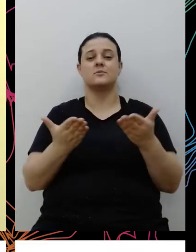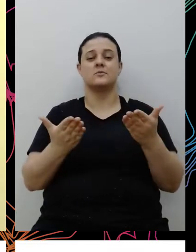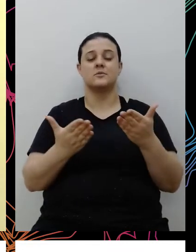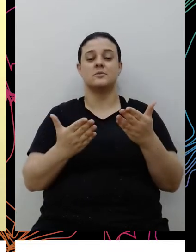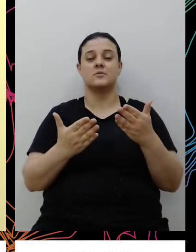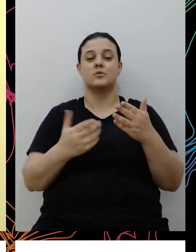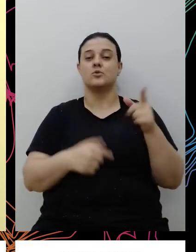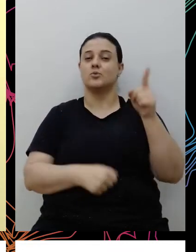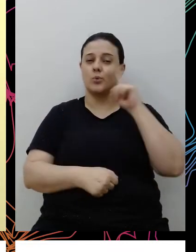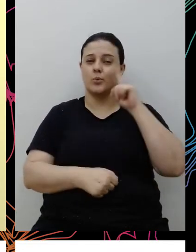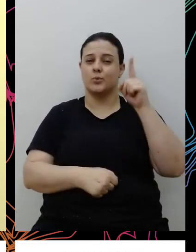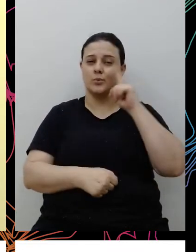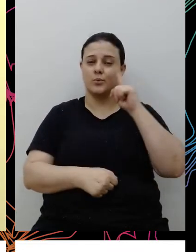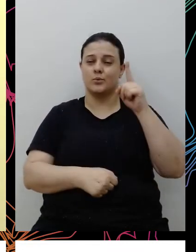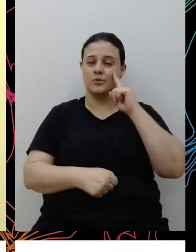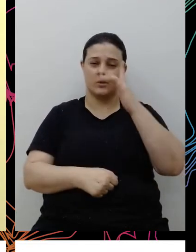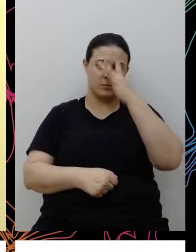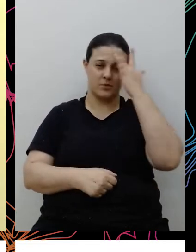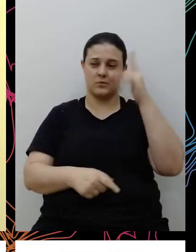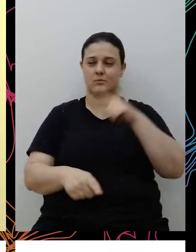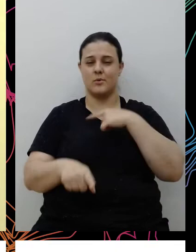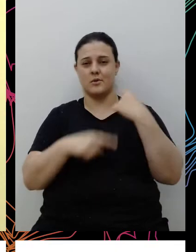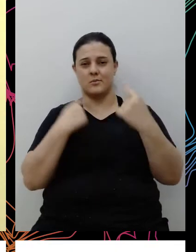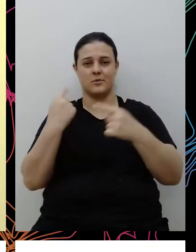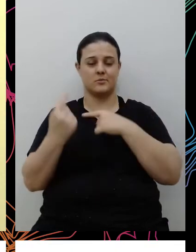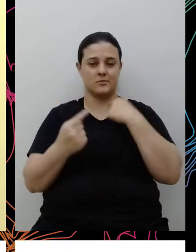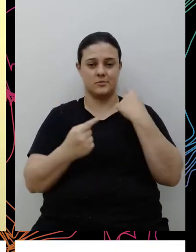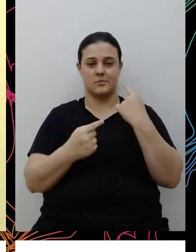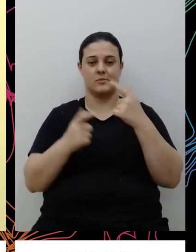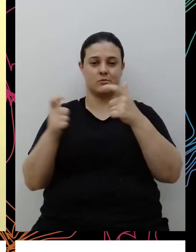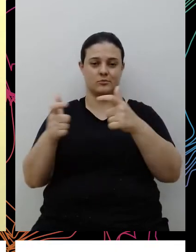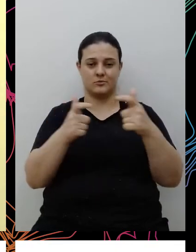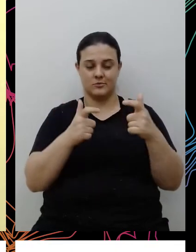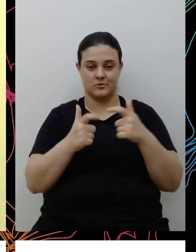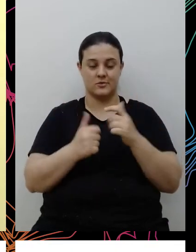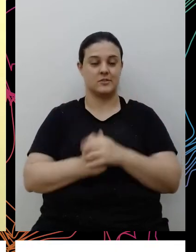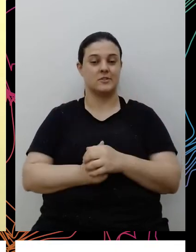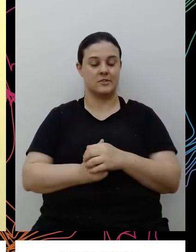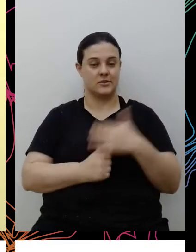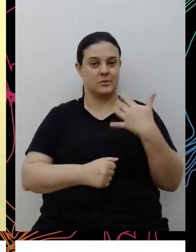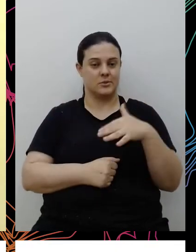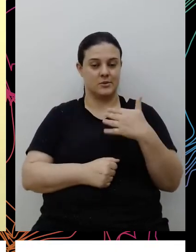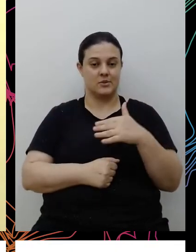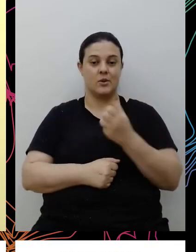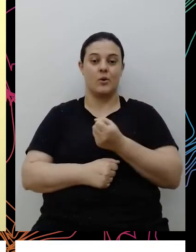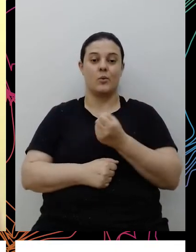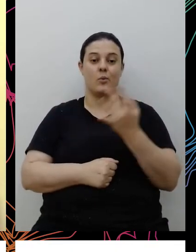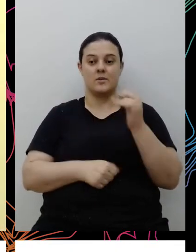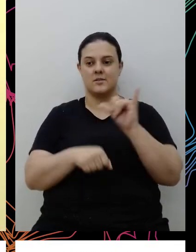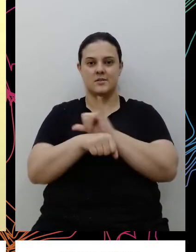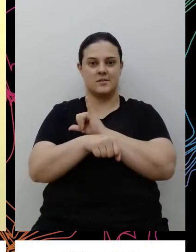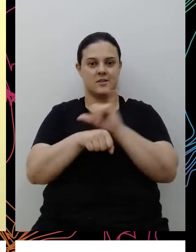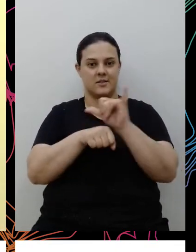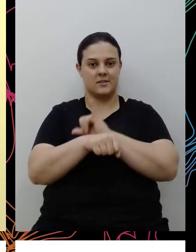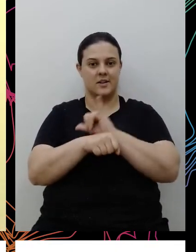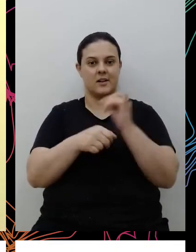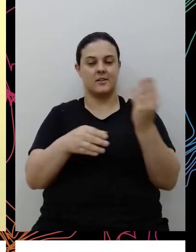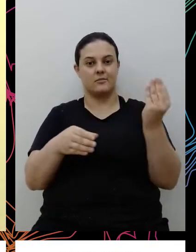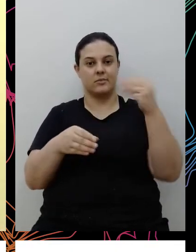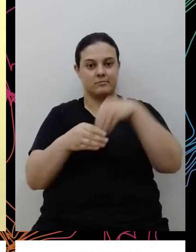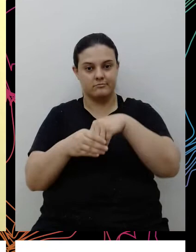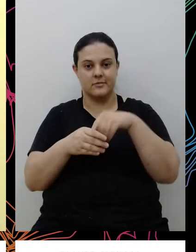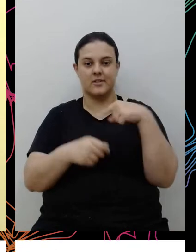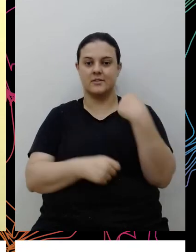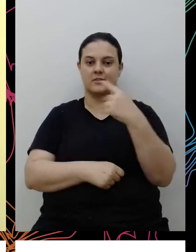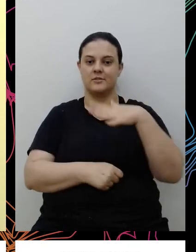cotidianamente, né, não só dos espaços, né, deu aí pra se ver quantos, quantas estratégias para incluir a gente no mercado de